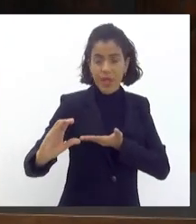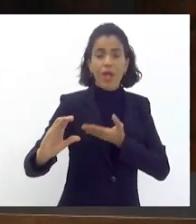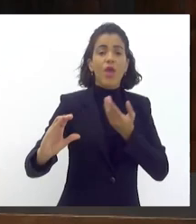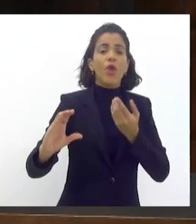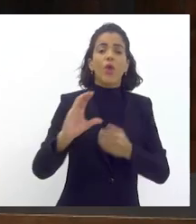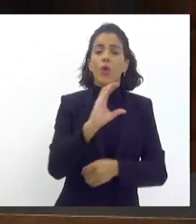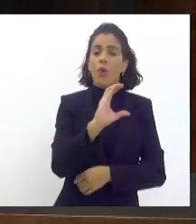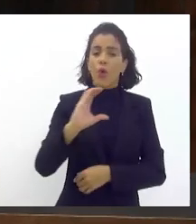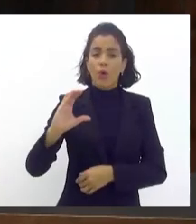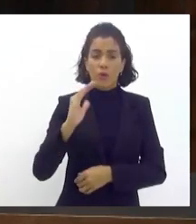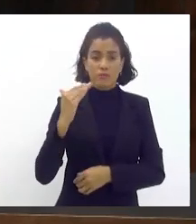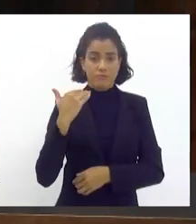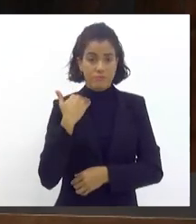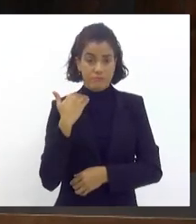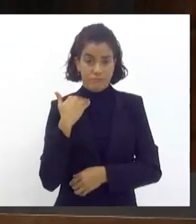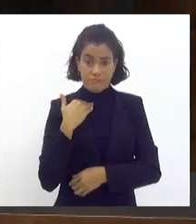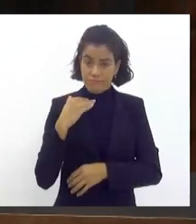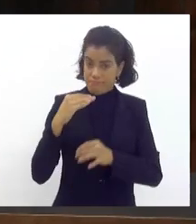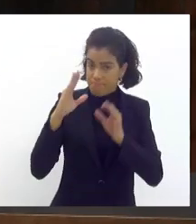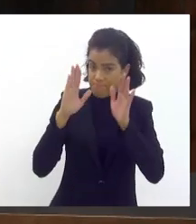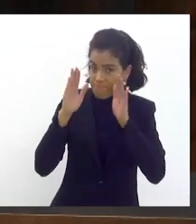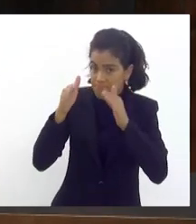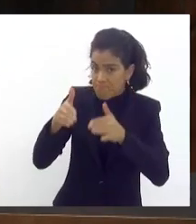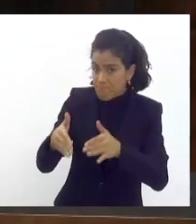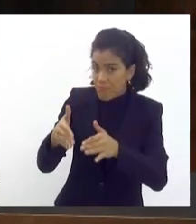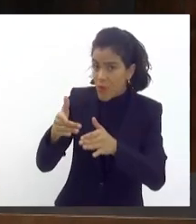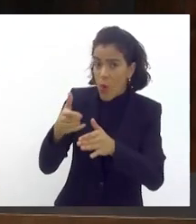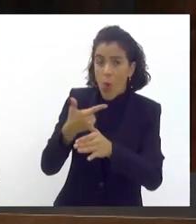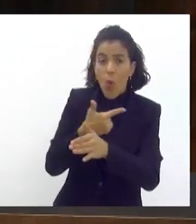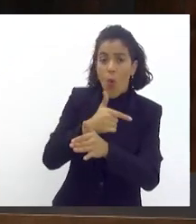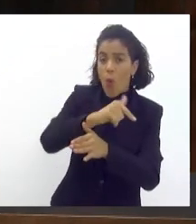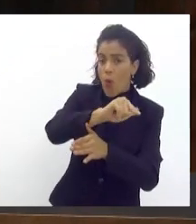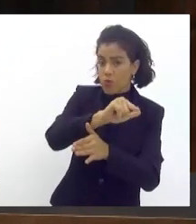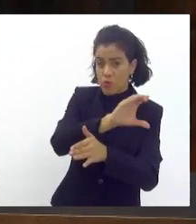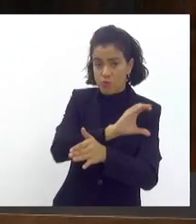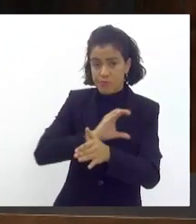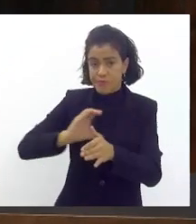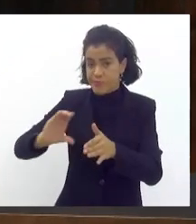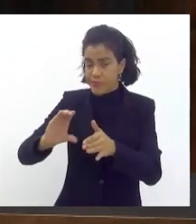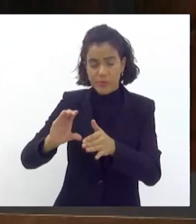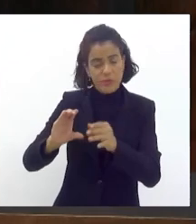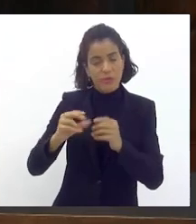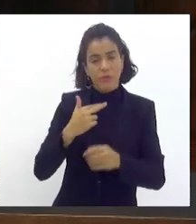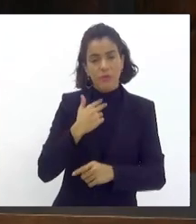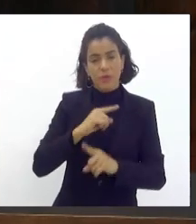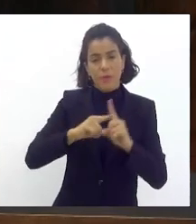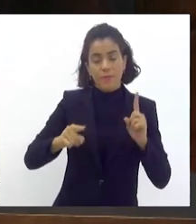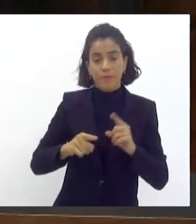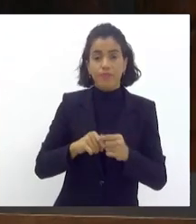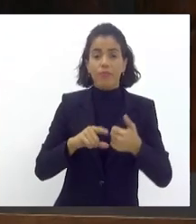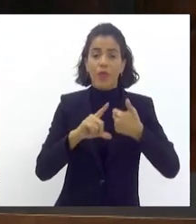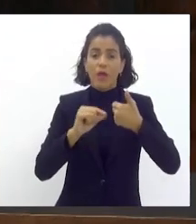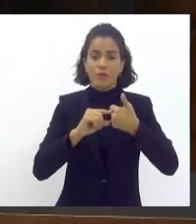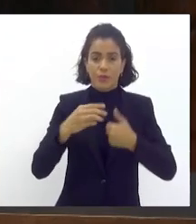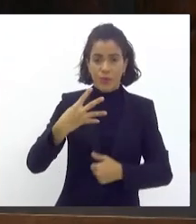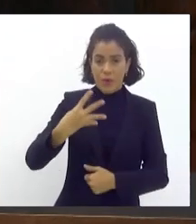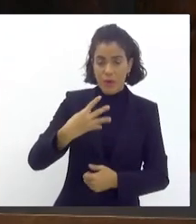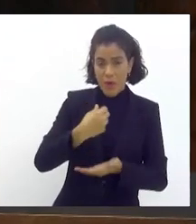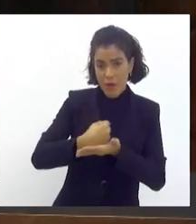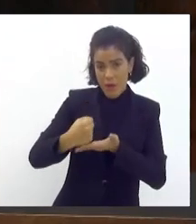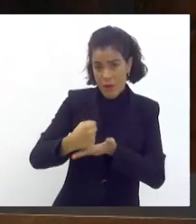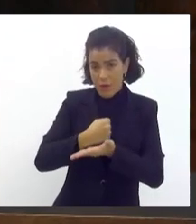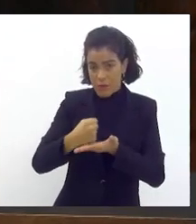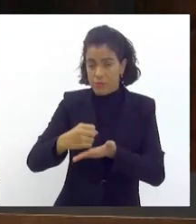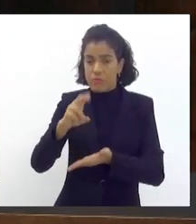bancária específica e não poderá receber outros recursos. Artigo 4º. As contratações que